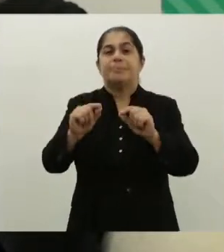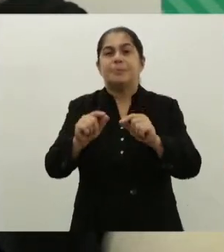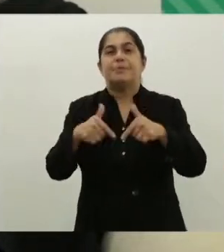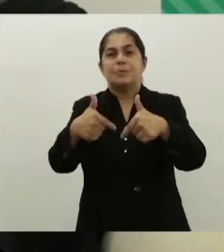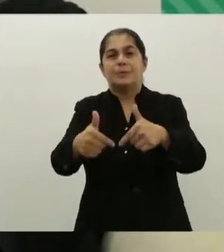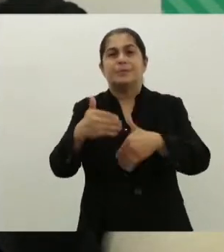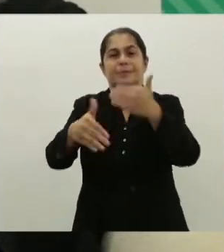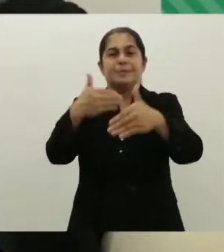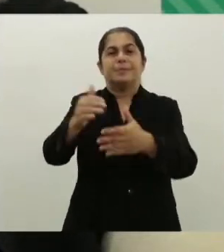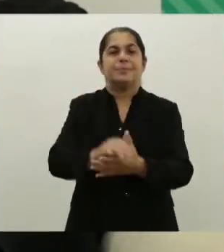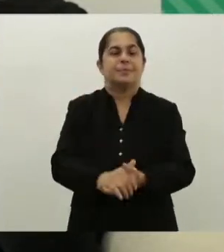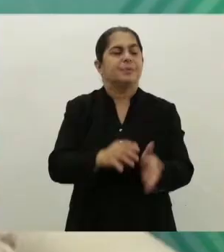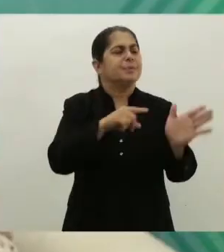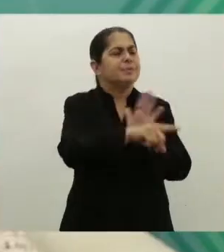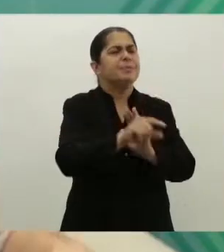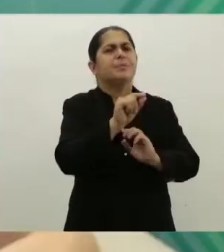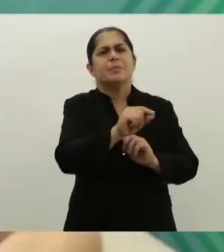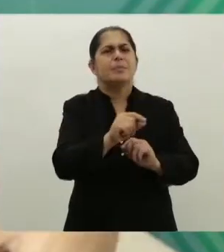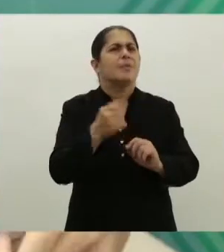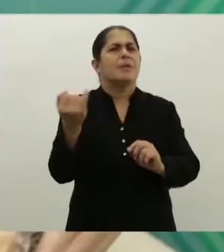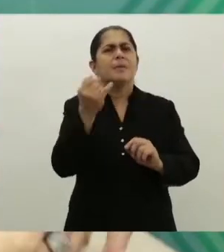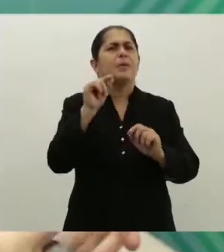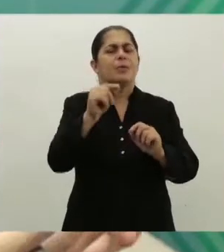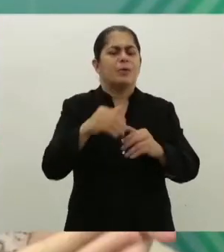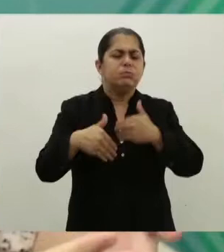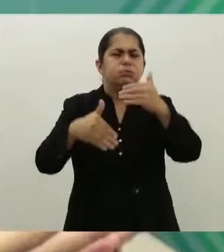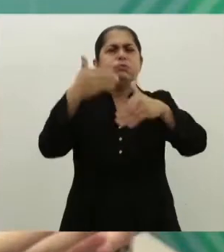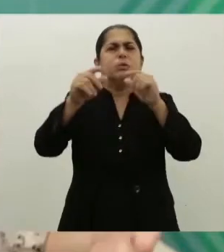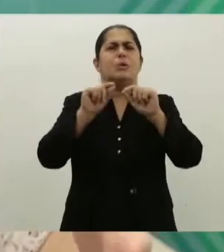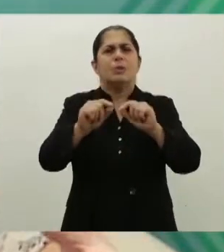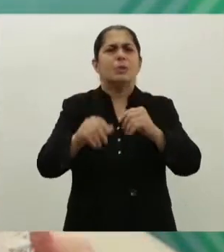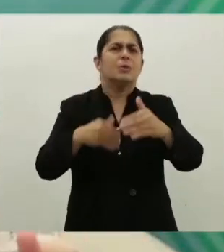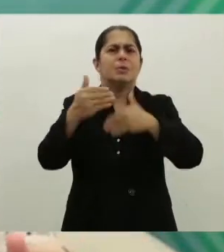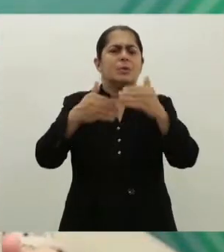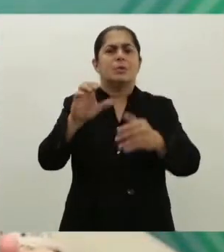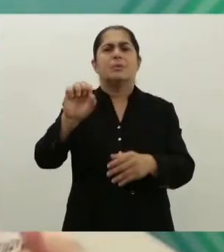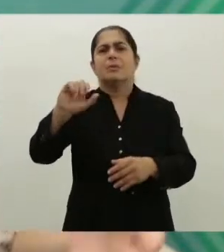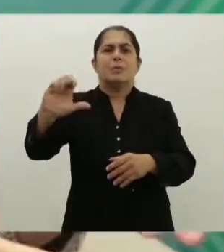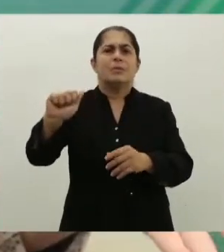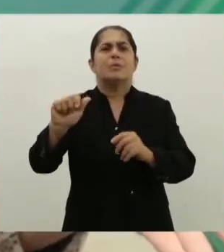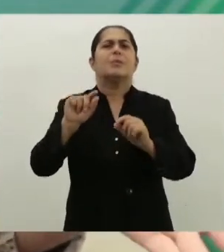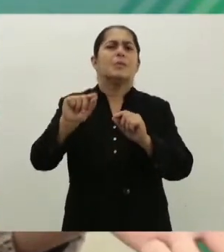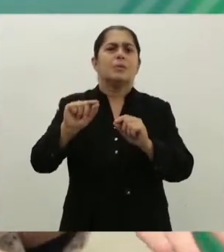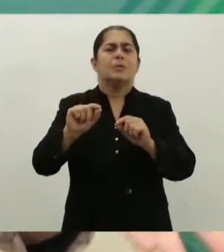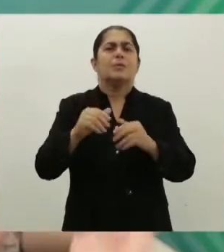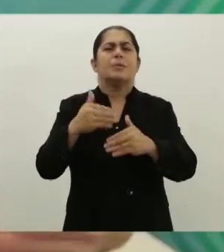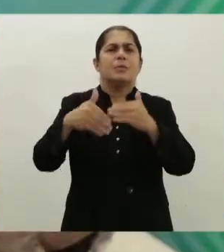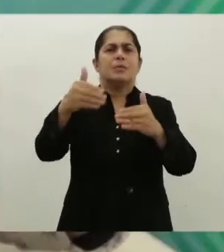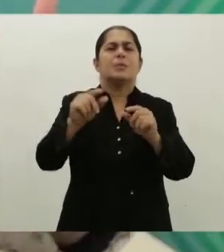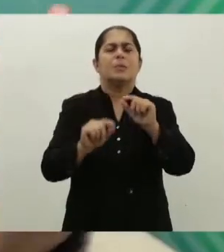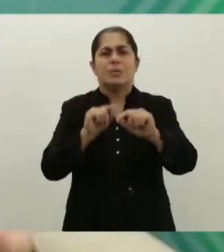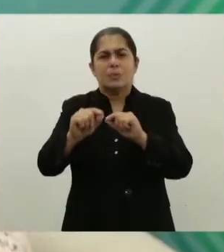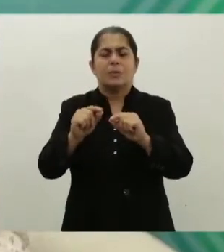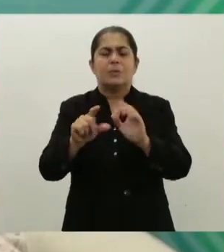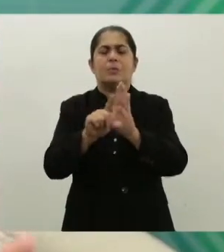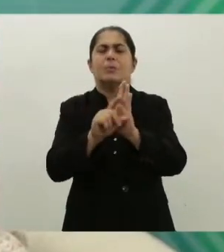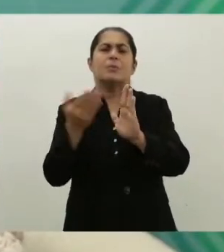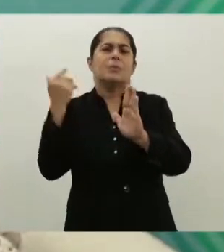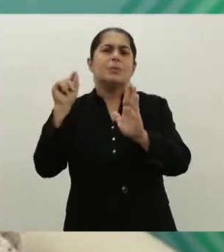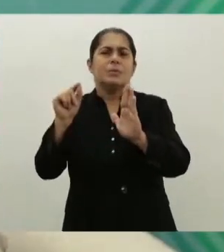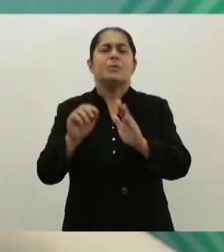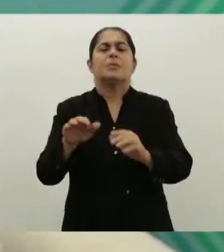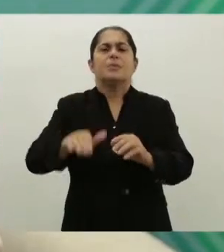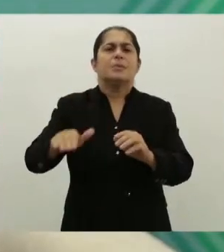É interessante que a gente possa comemorar. Promotora, quais foram os principais avanços obtidos com o ECA em relação à lei